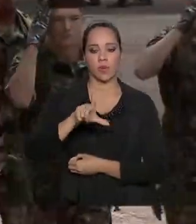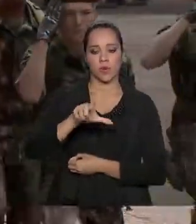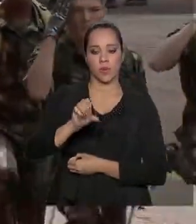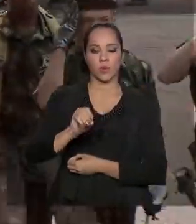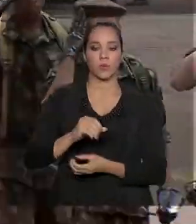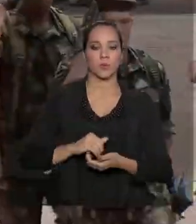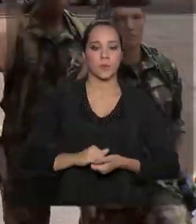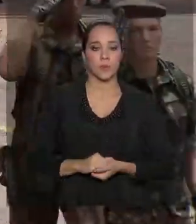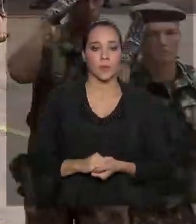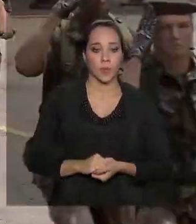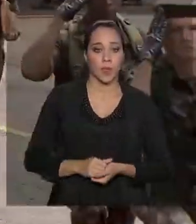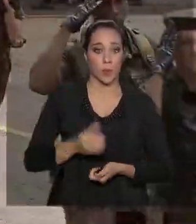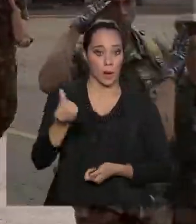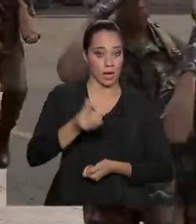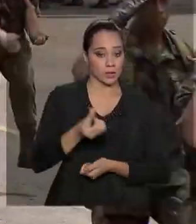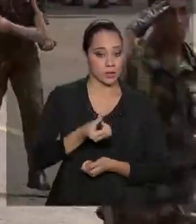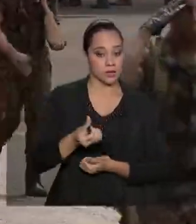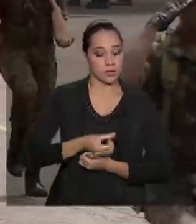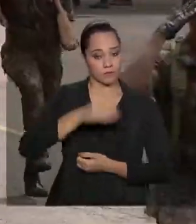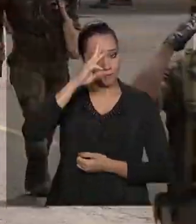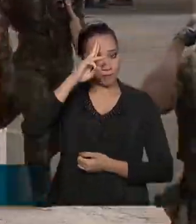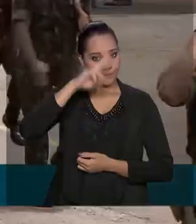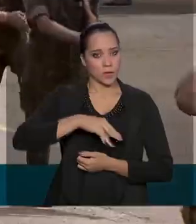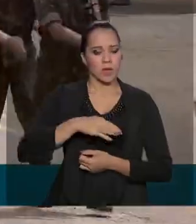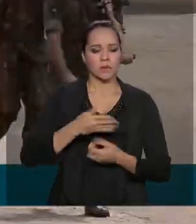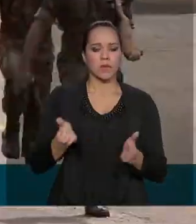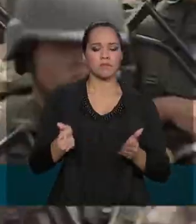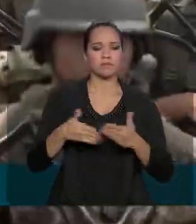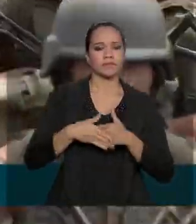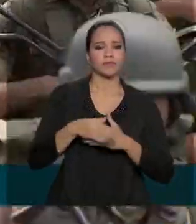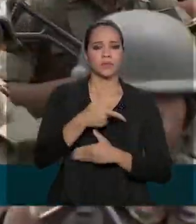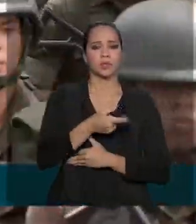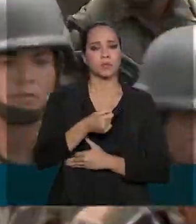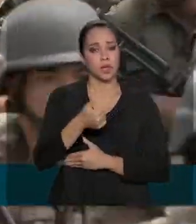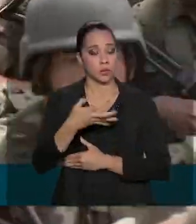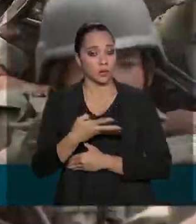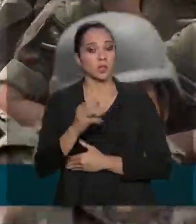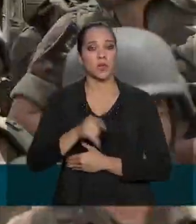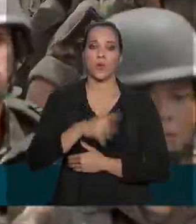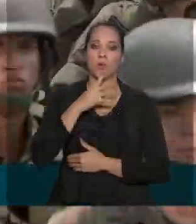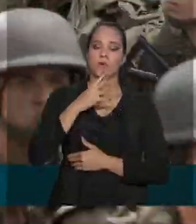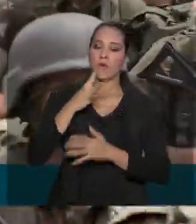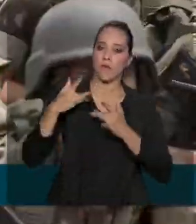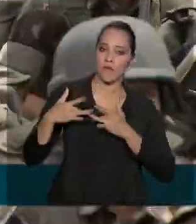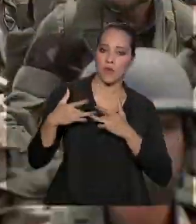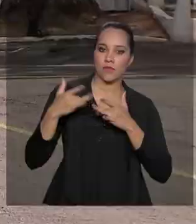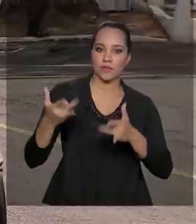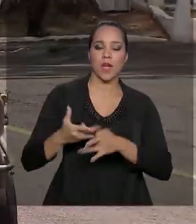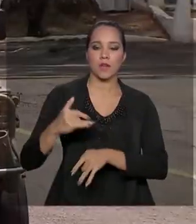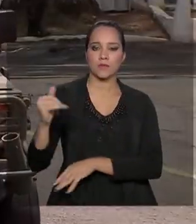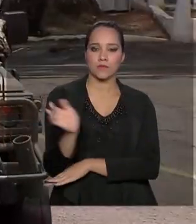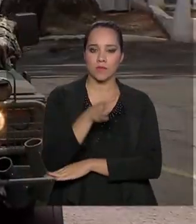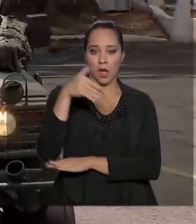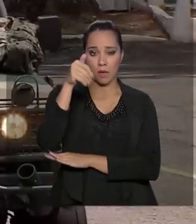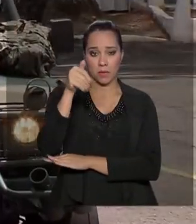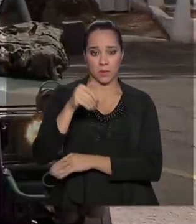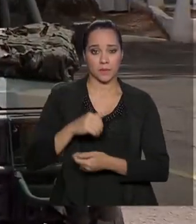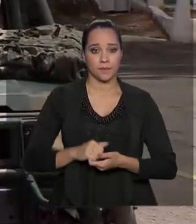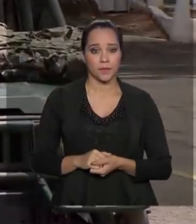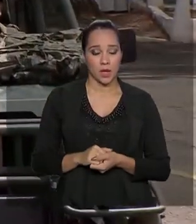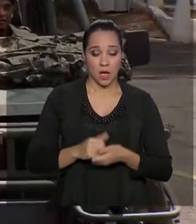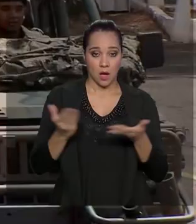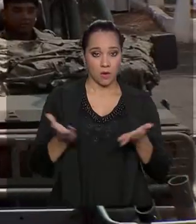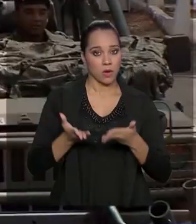A 6ª Divisão de Exército foi desativada em 2014 e é conhecida como Voluntários da Pátria. Com a reativação,